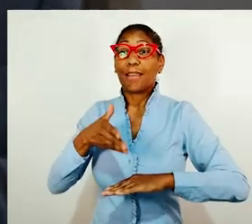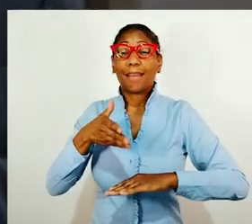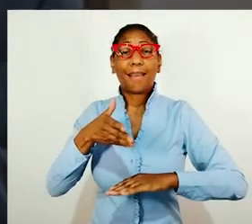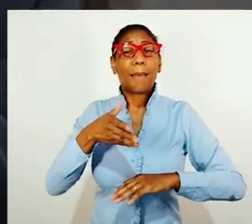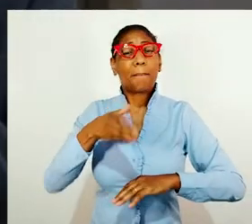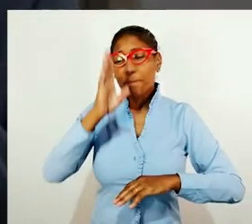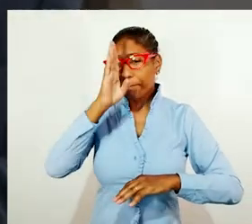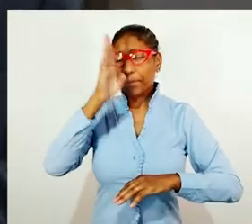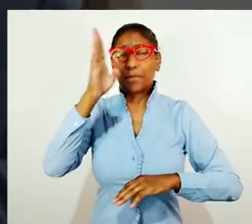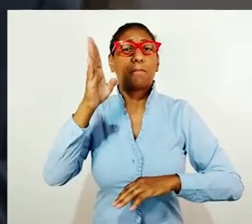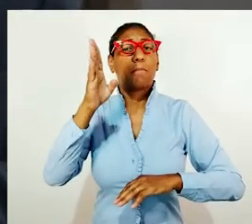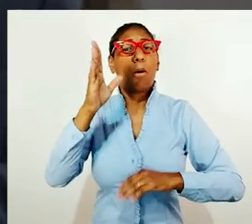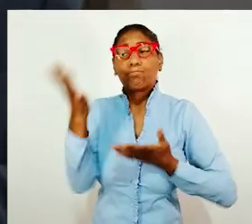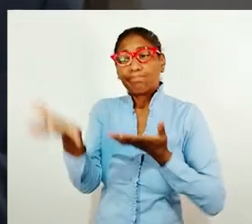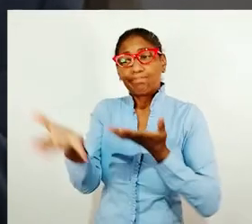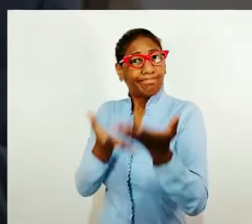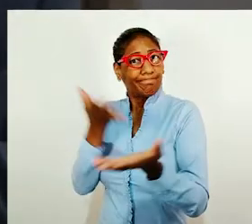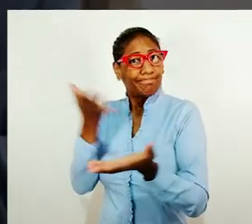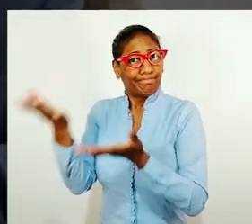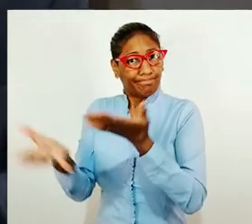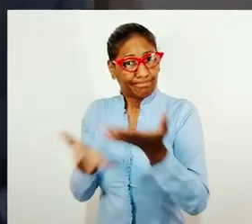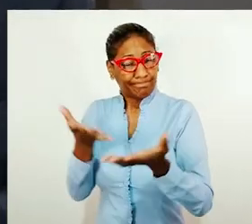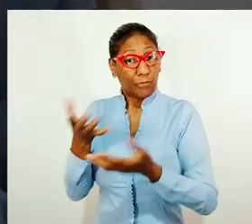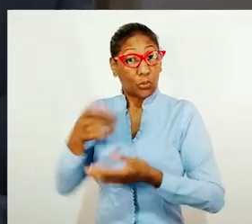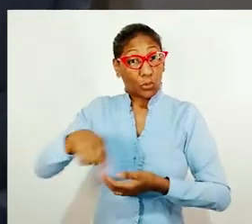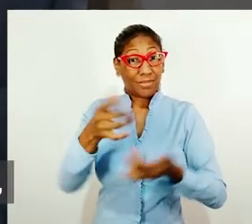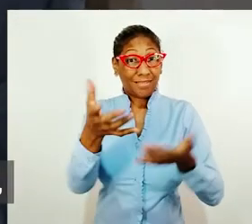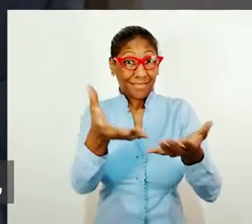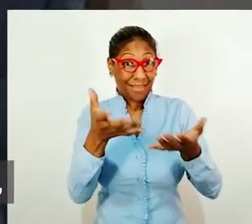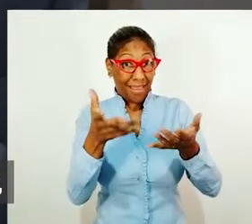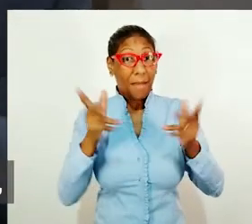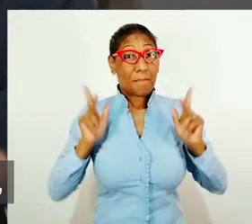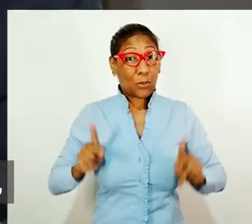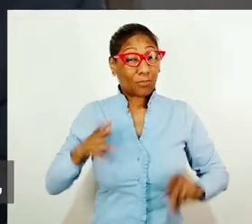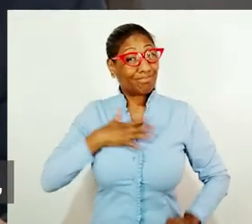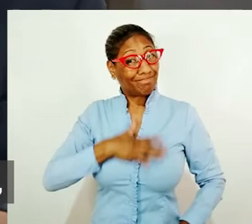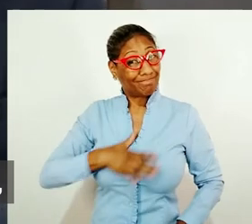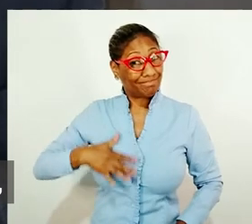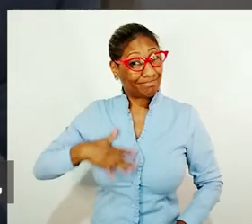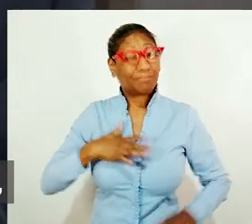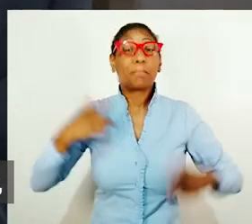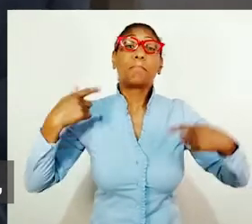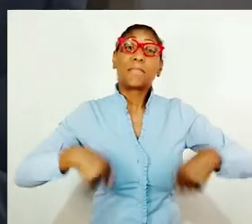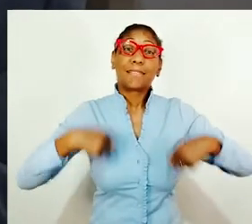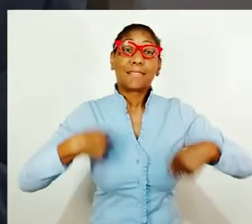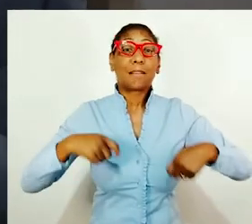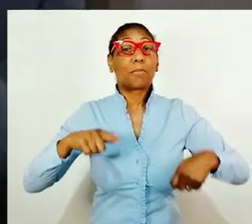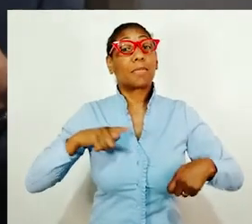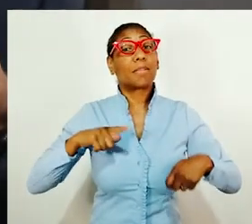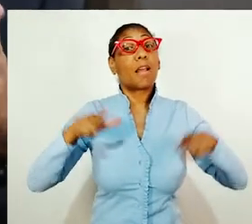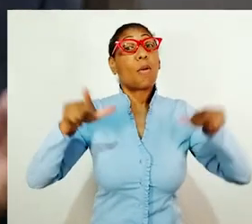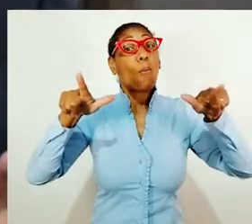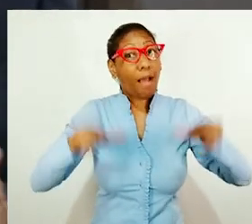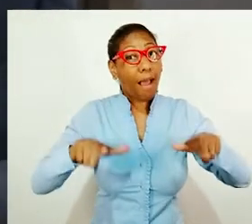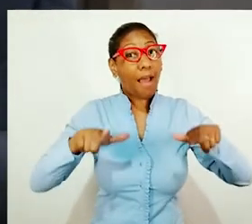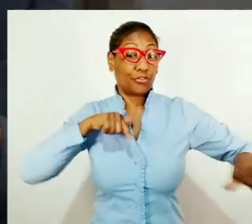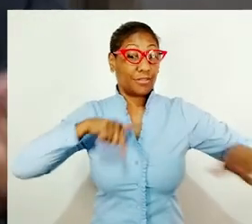fundamental para que a gente consiga prestar o melhor serviço. Portanto, se a gente quer ter gente satisfeita, nós temos que ter